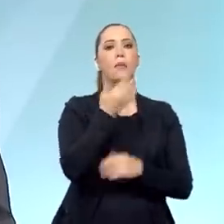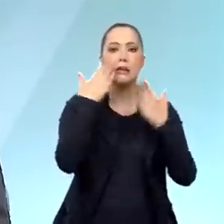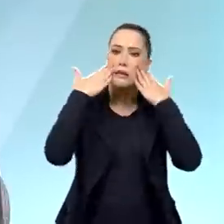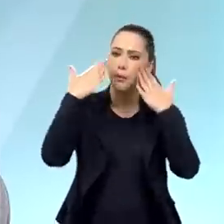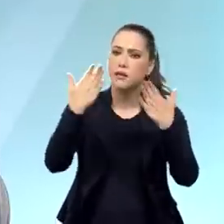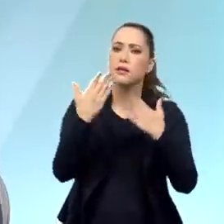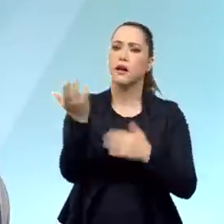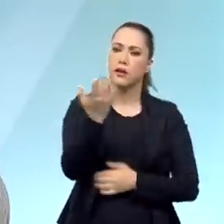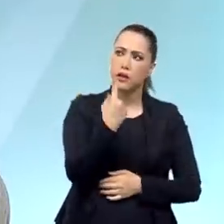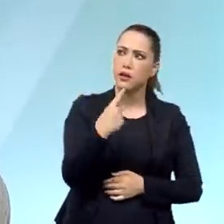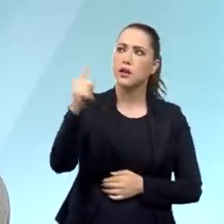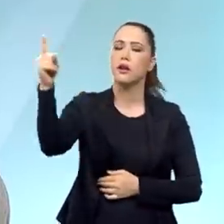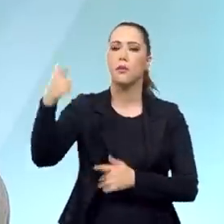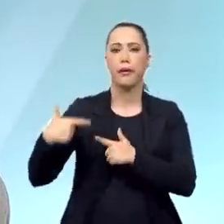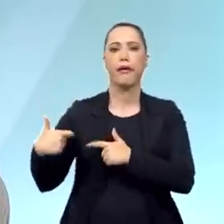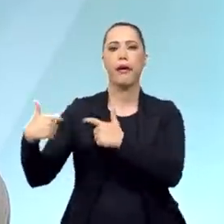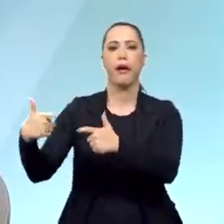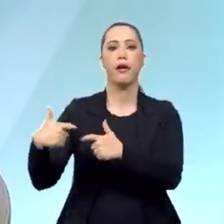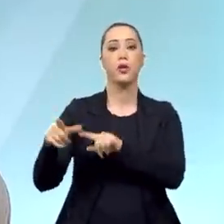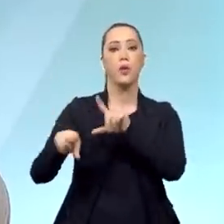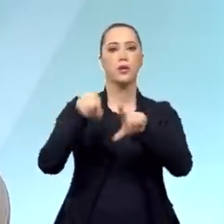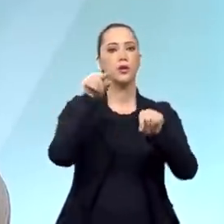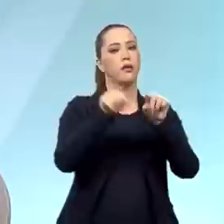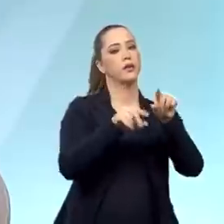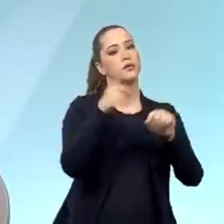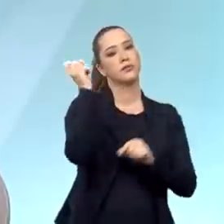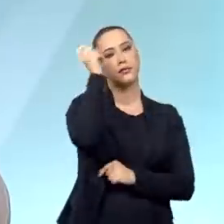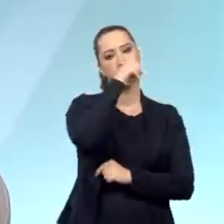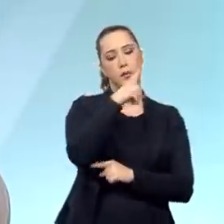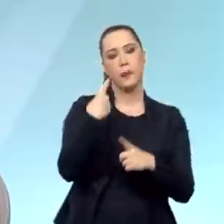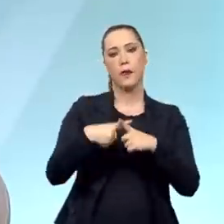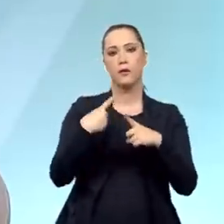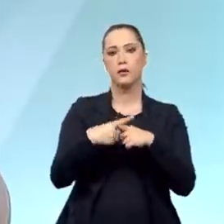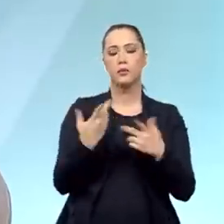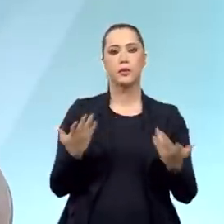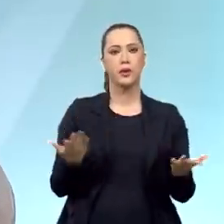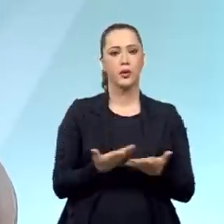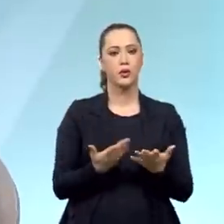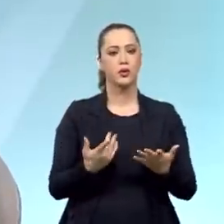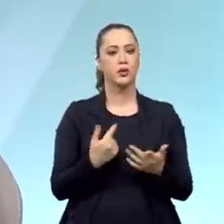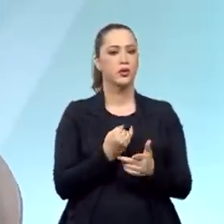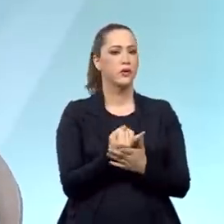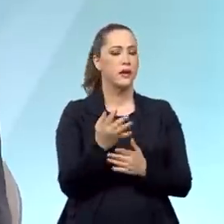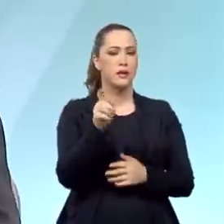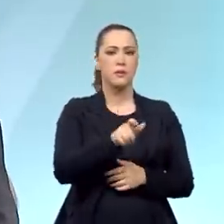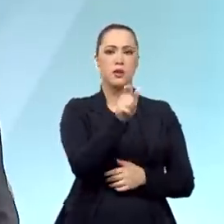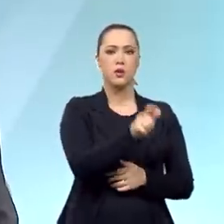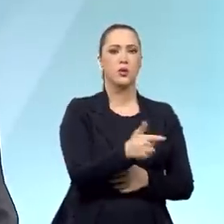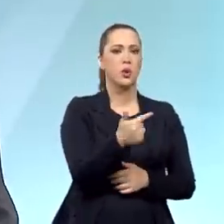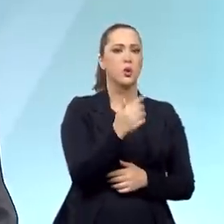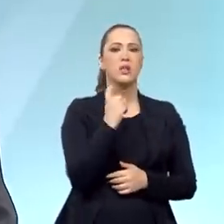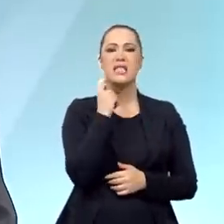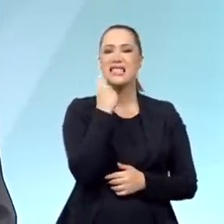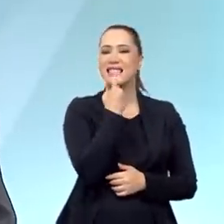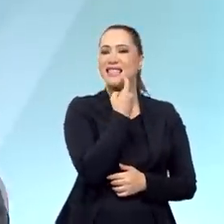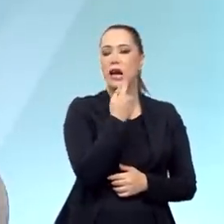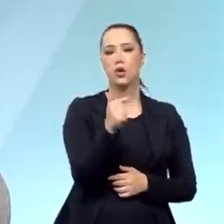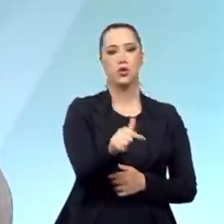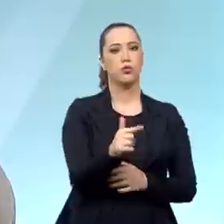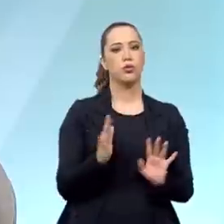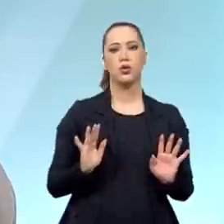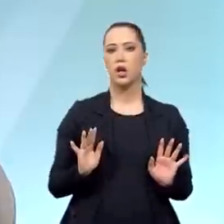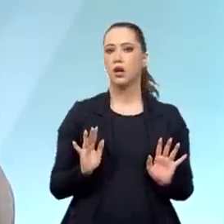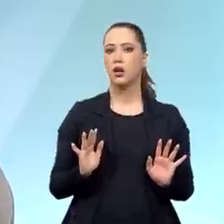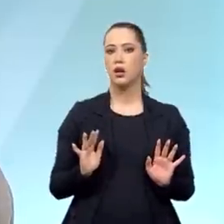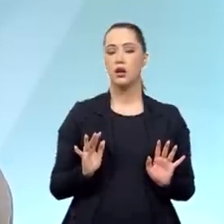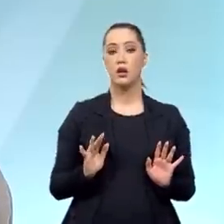Então, foi uma seleção bastante difícil por causa das condições sanitárias. Muitos brasileiros não tinham dente, né? Muitos